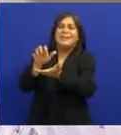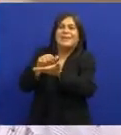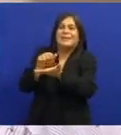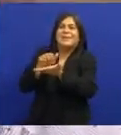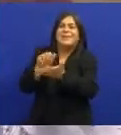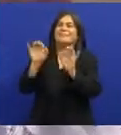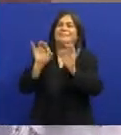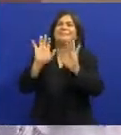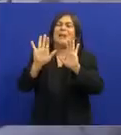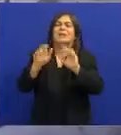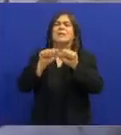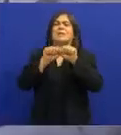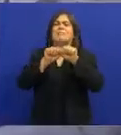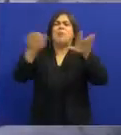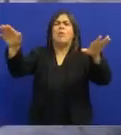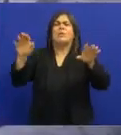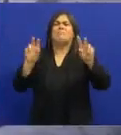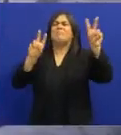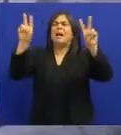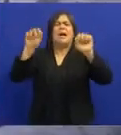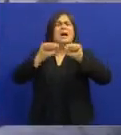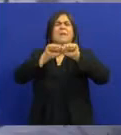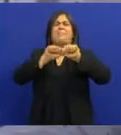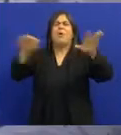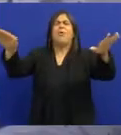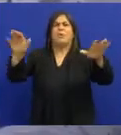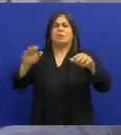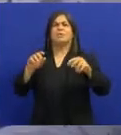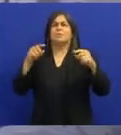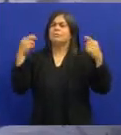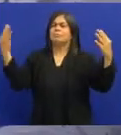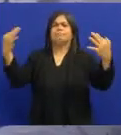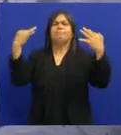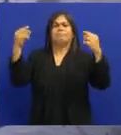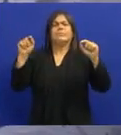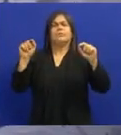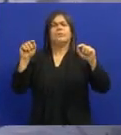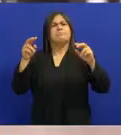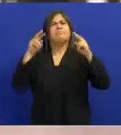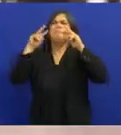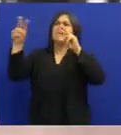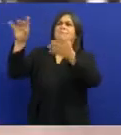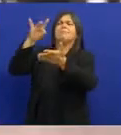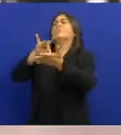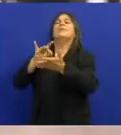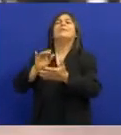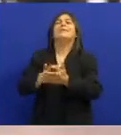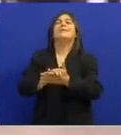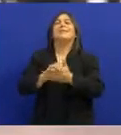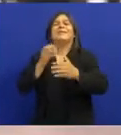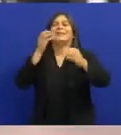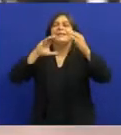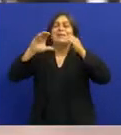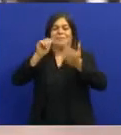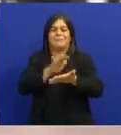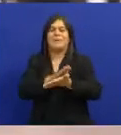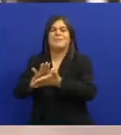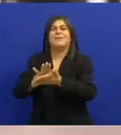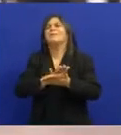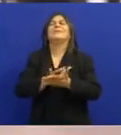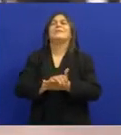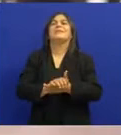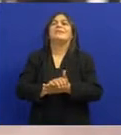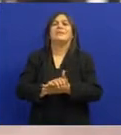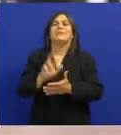de dúvida Registrado isso em todos os anais da época E as testemunhas da época Dizem isso também Quem entendeu a forma dele cantar E se